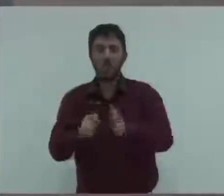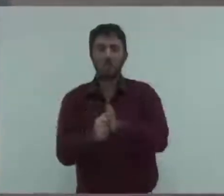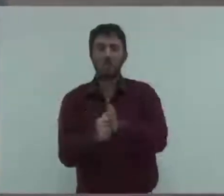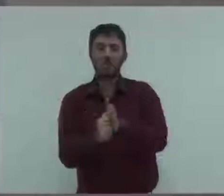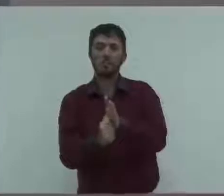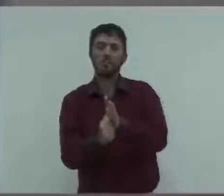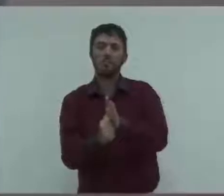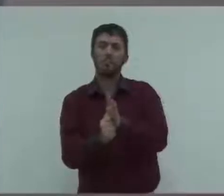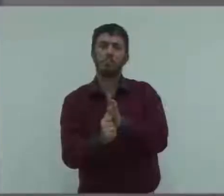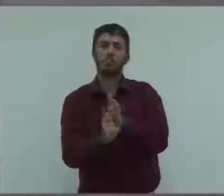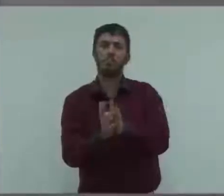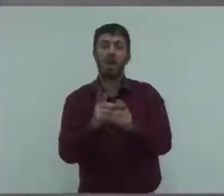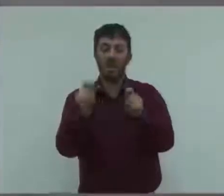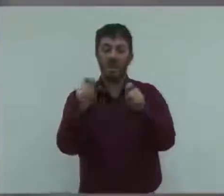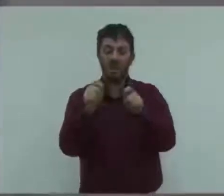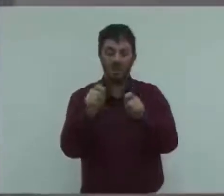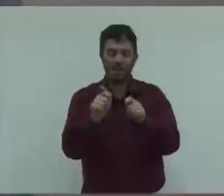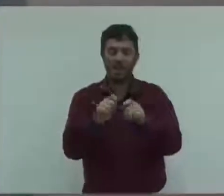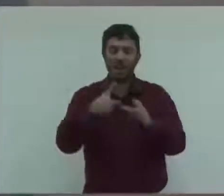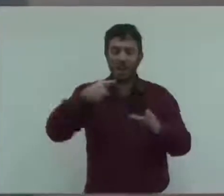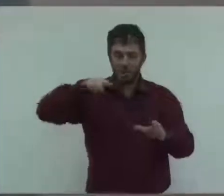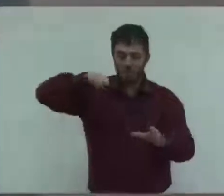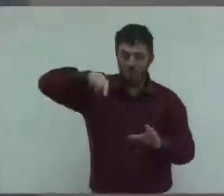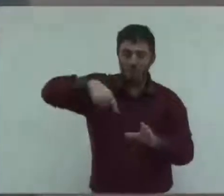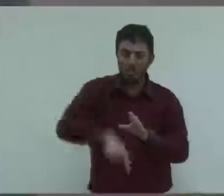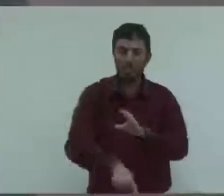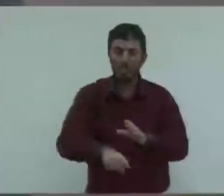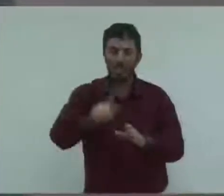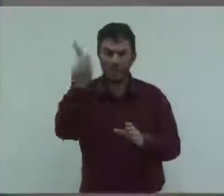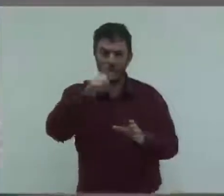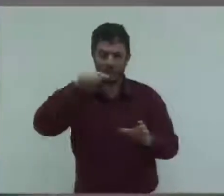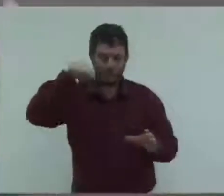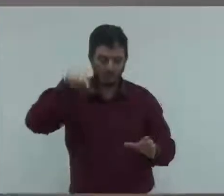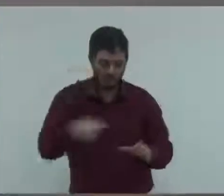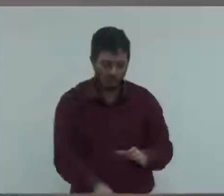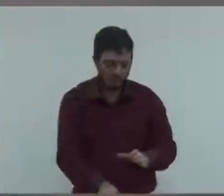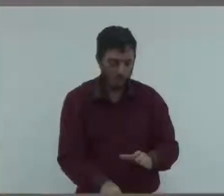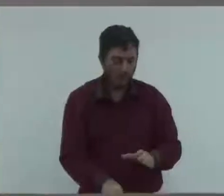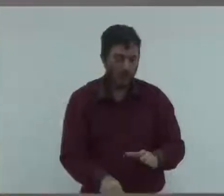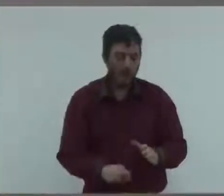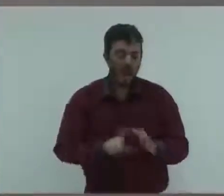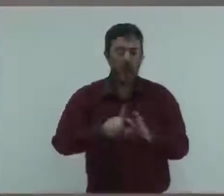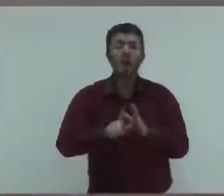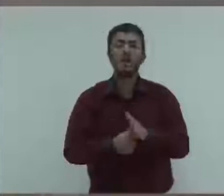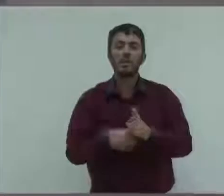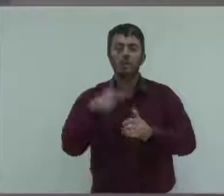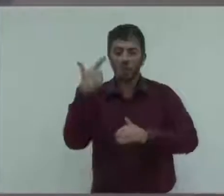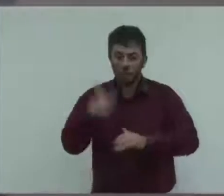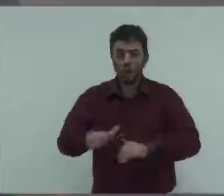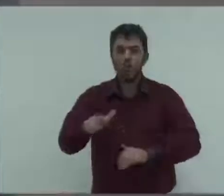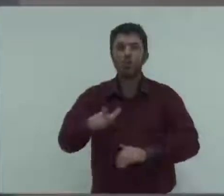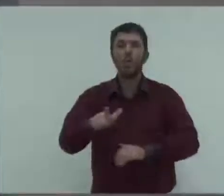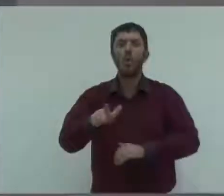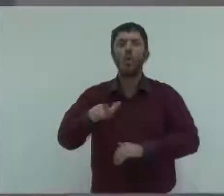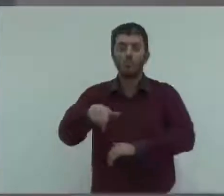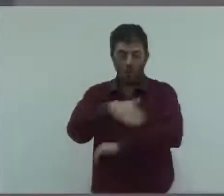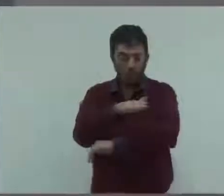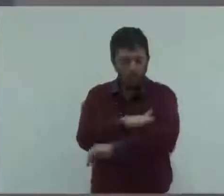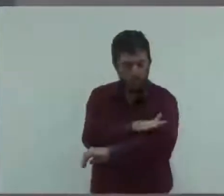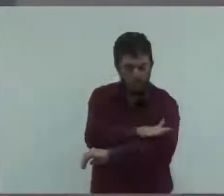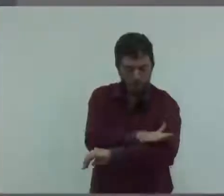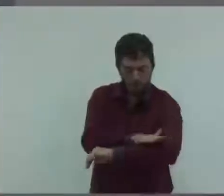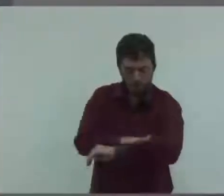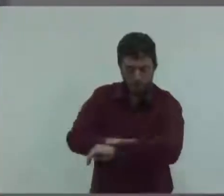chamar aí, um recapeamento naquele buraco que eles abrem. Acontentam, muitas vezes, não. Então, é importante deixar